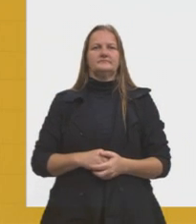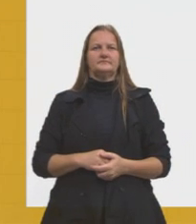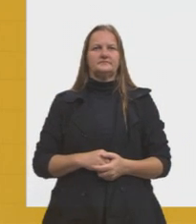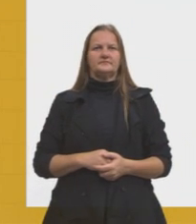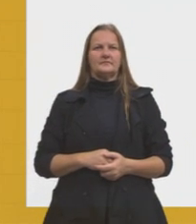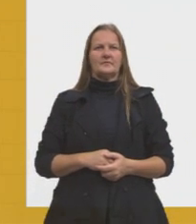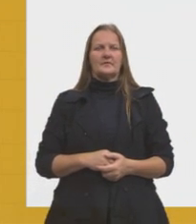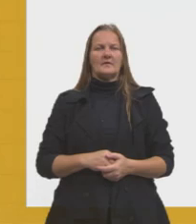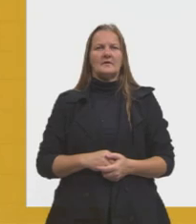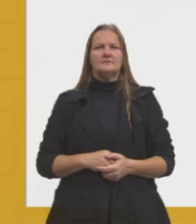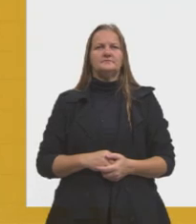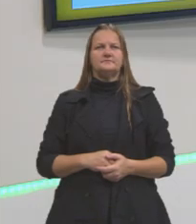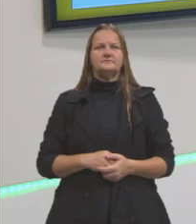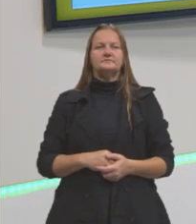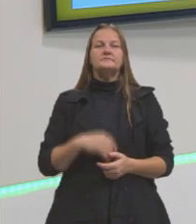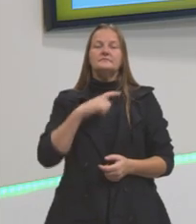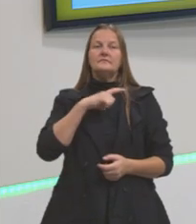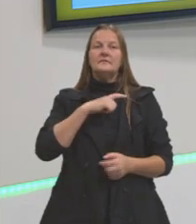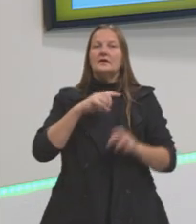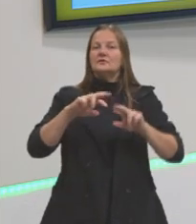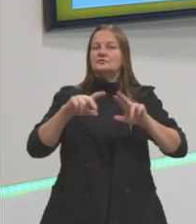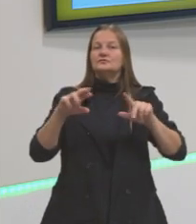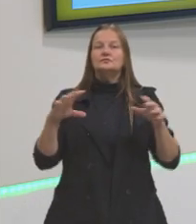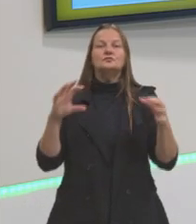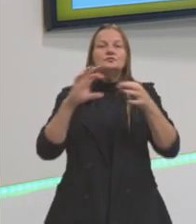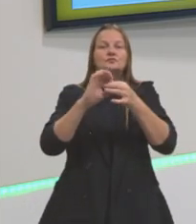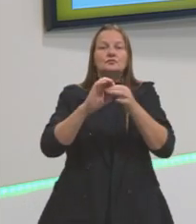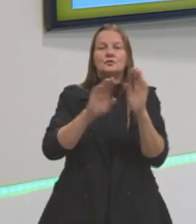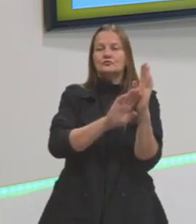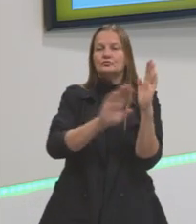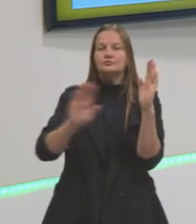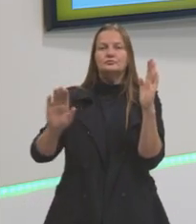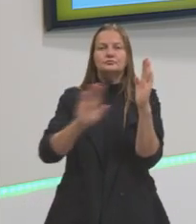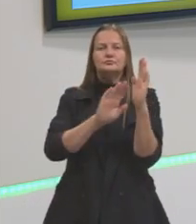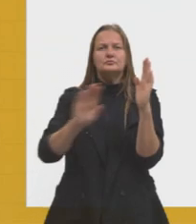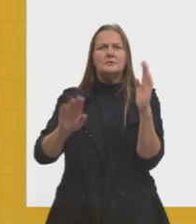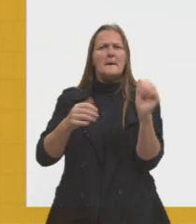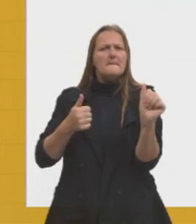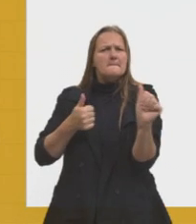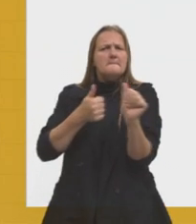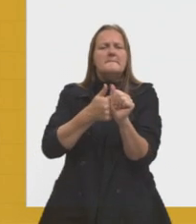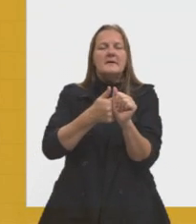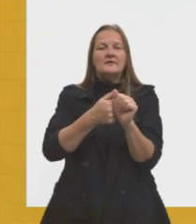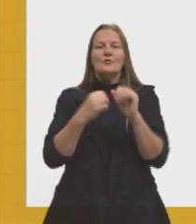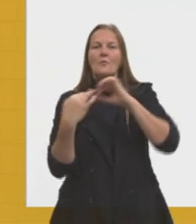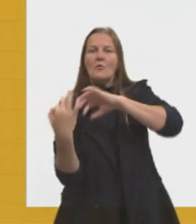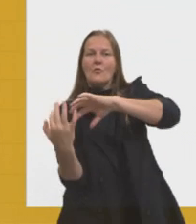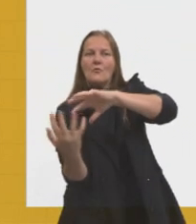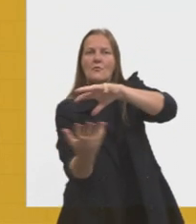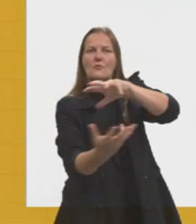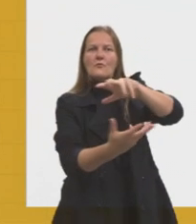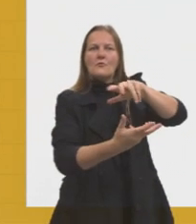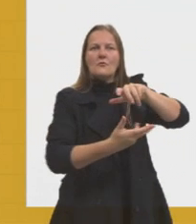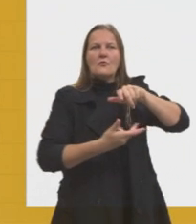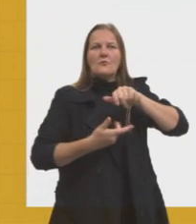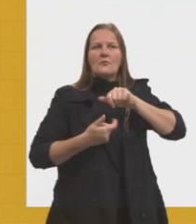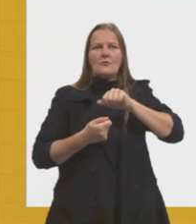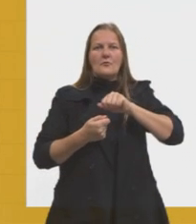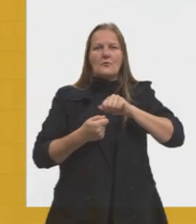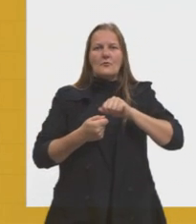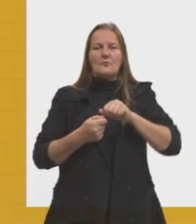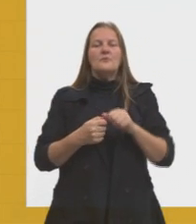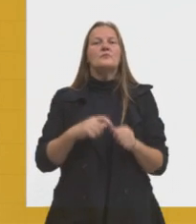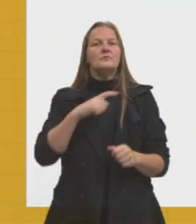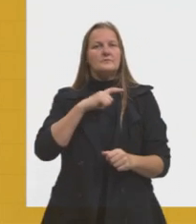Então, esses, por sua vez, são associados a uma superfície que mais se aproxima da forma da Terra. E aqui, nesse texto aqui, como eu